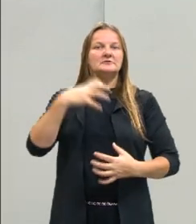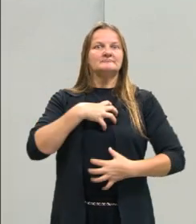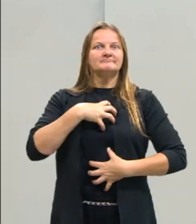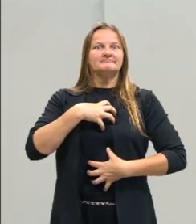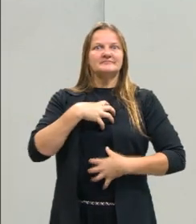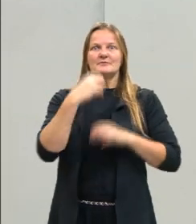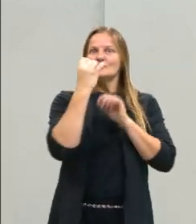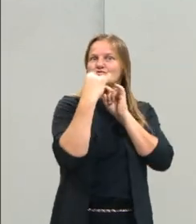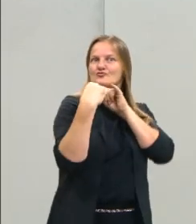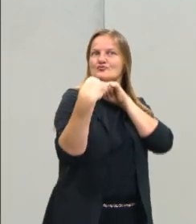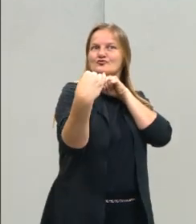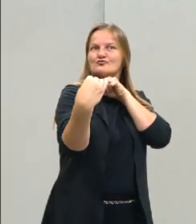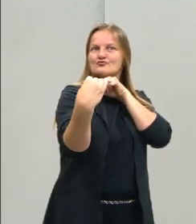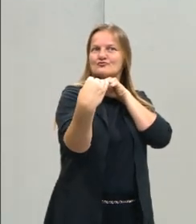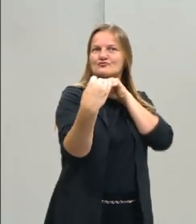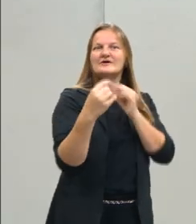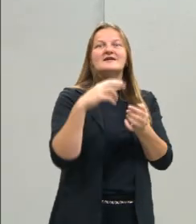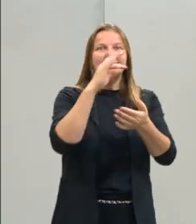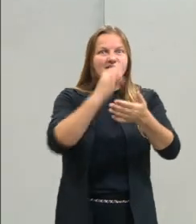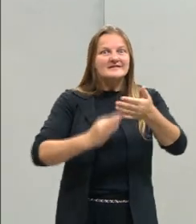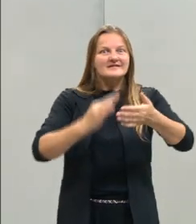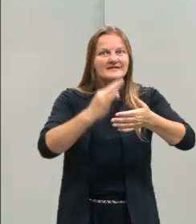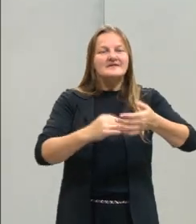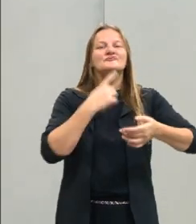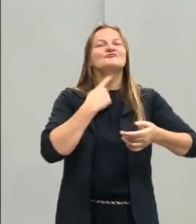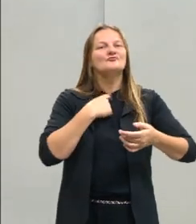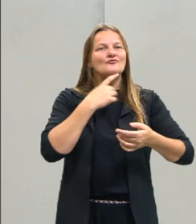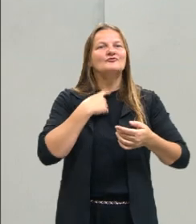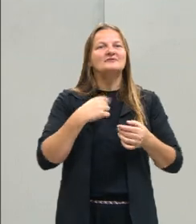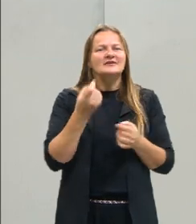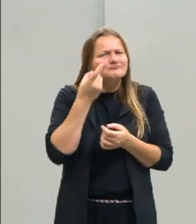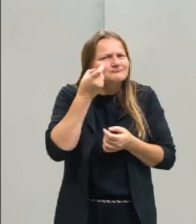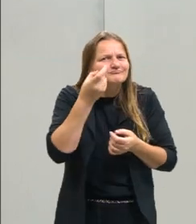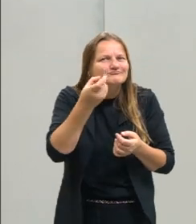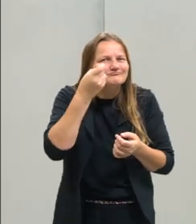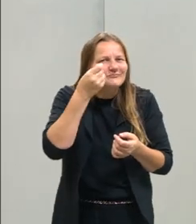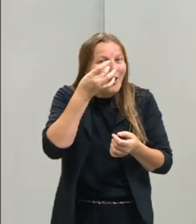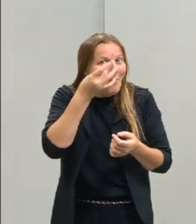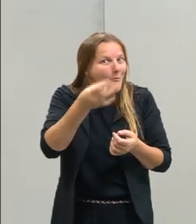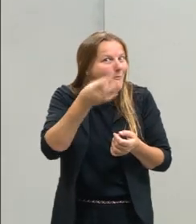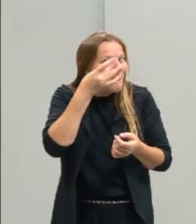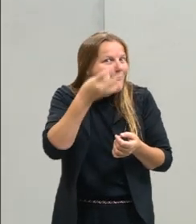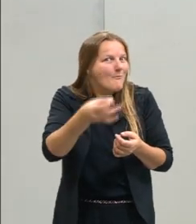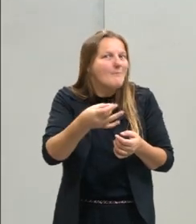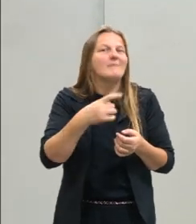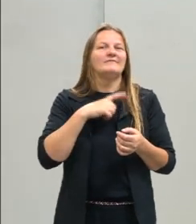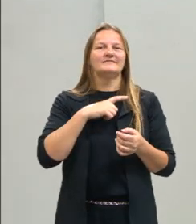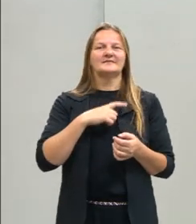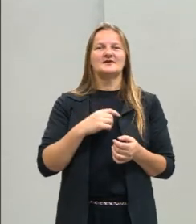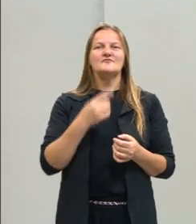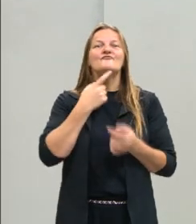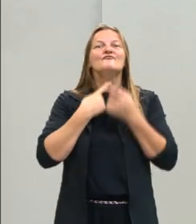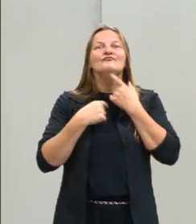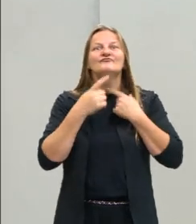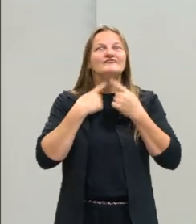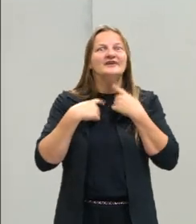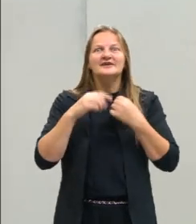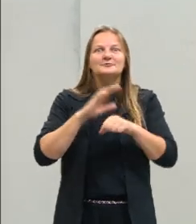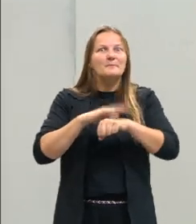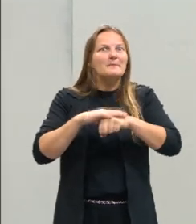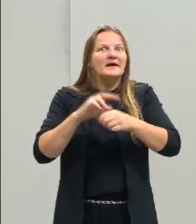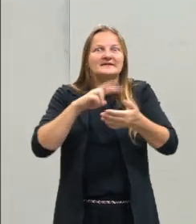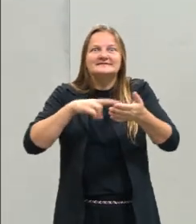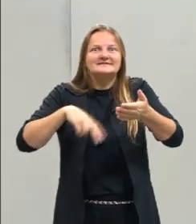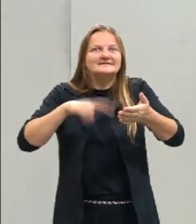atraído para ler o resto desse texto, né? Precisa achar interessante, precisa ter aquela vontade, aquele gosto